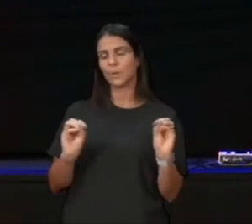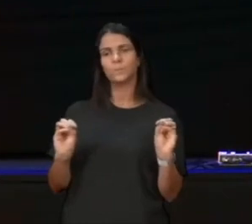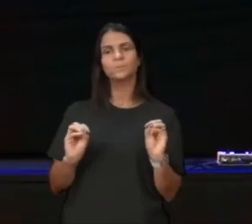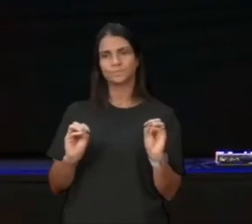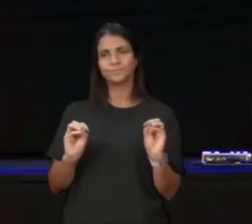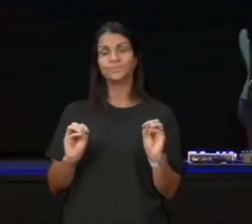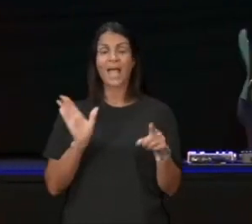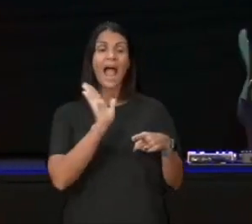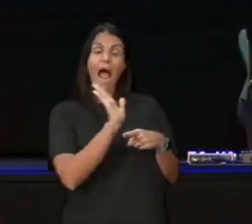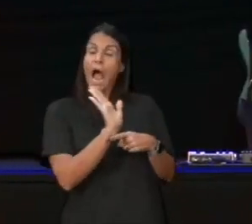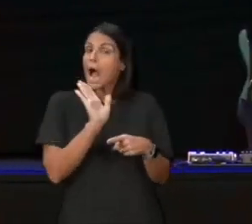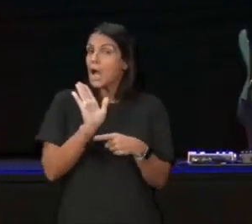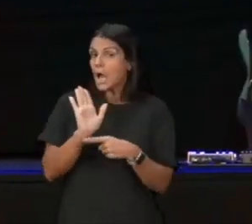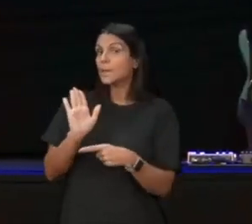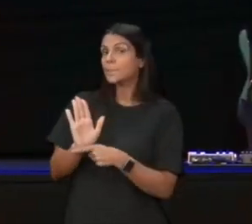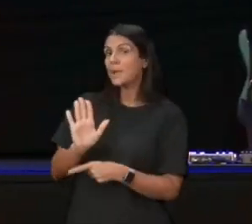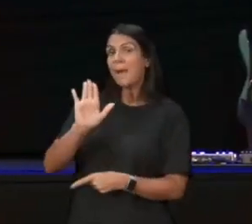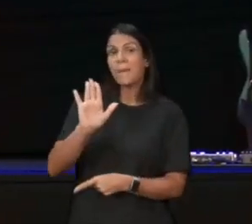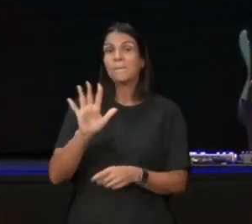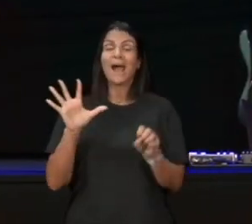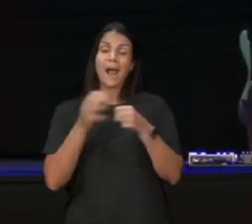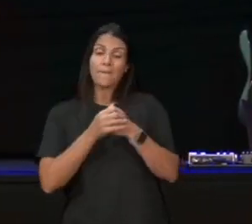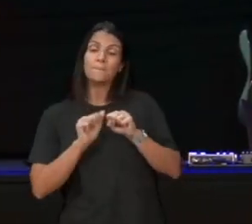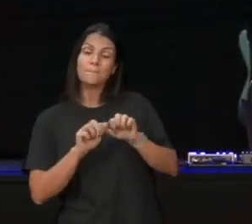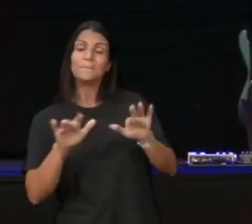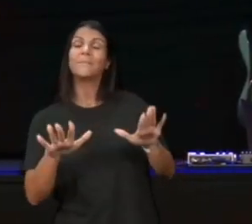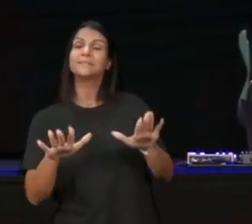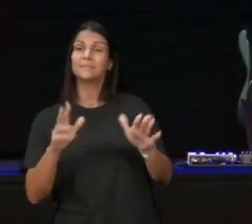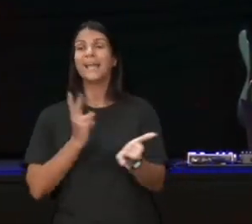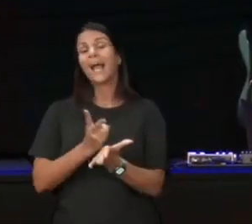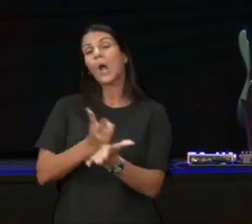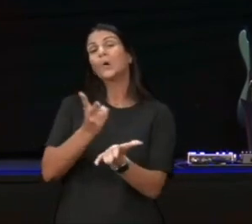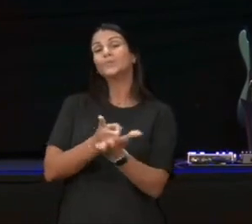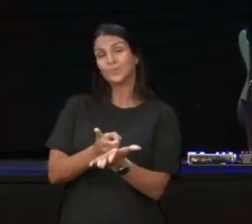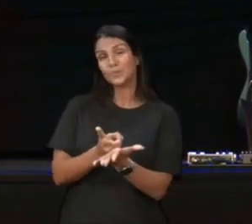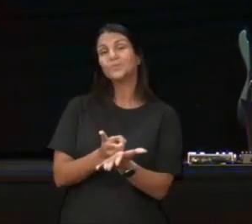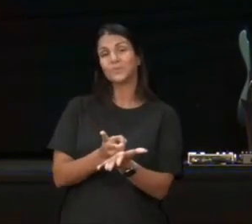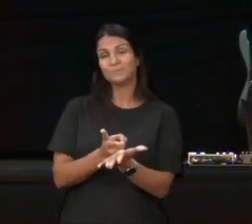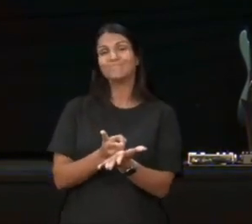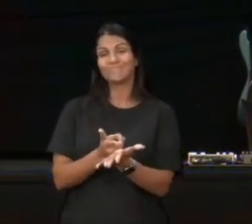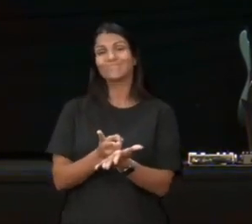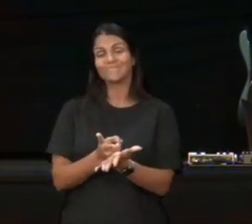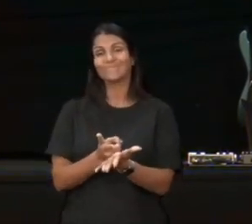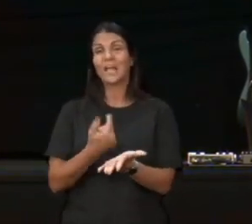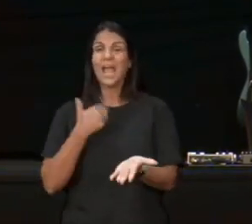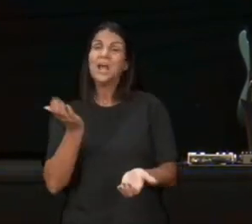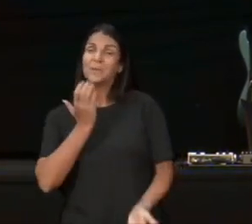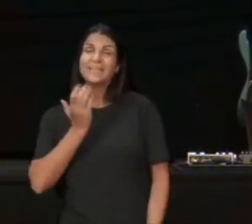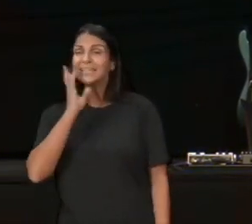não resolver lugar nenhum ainda não, está todo mundo ainda em pandemia, então, tomara que resolva hoje à noite, acabou a pandemia, tomara,